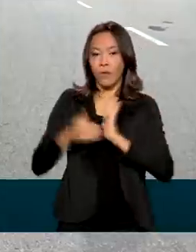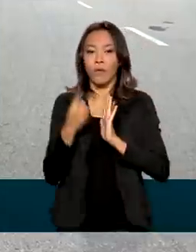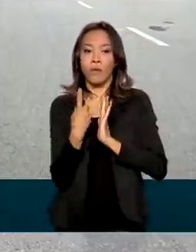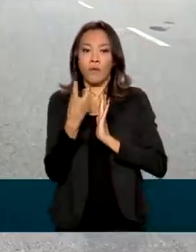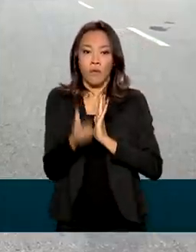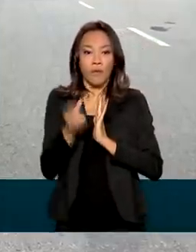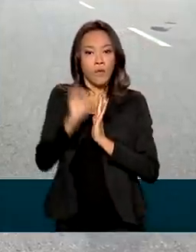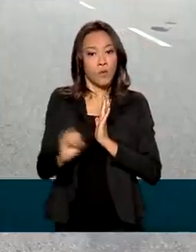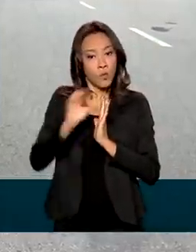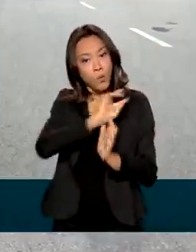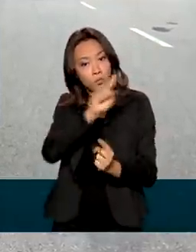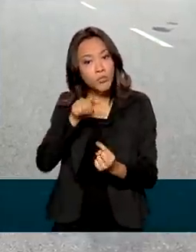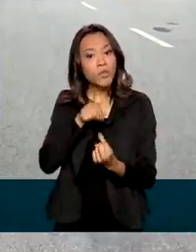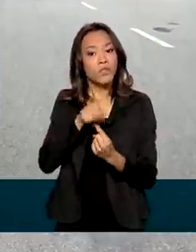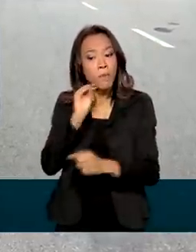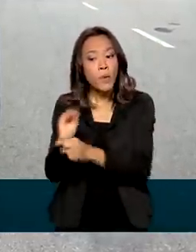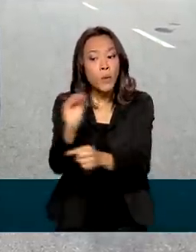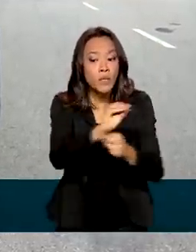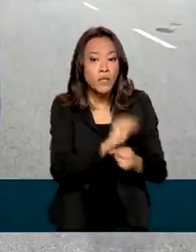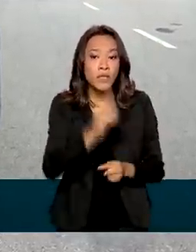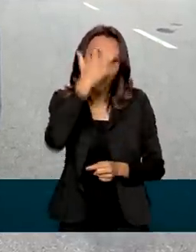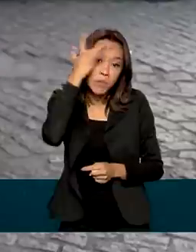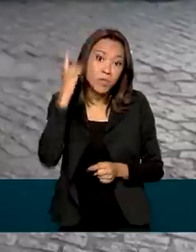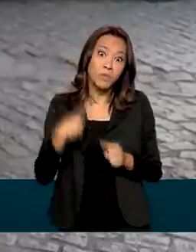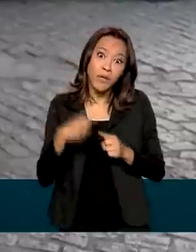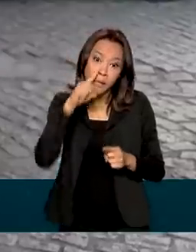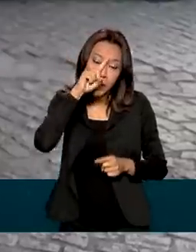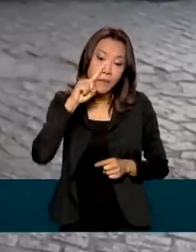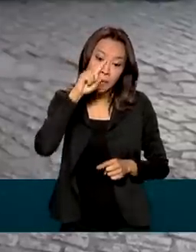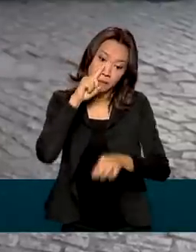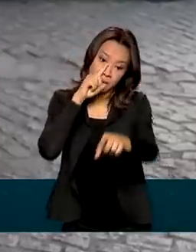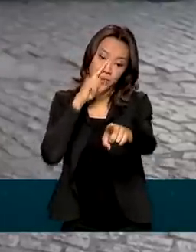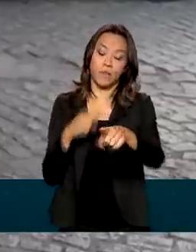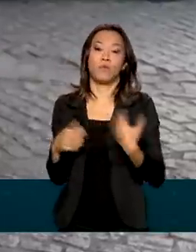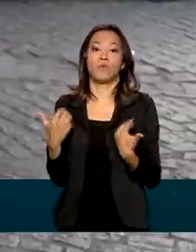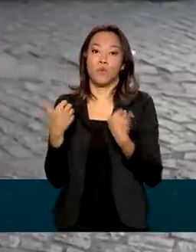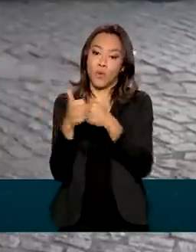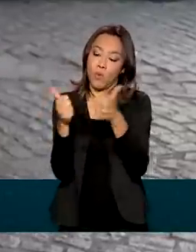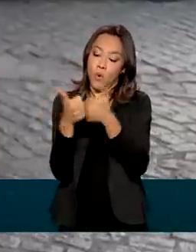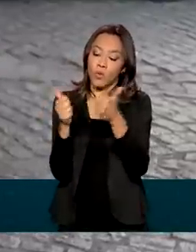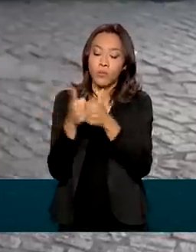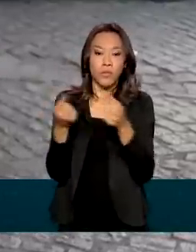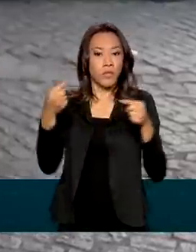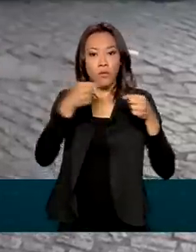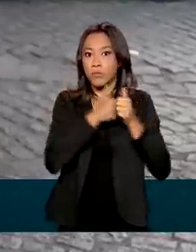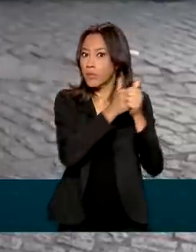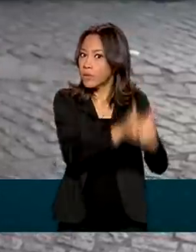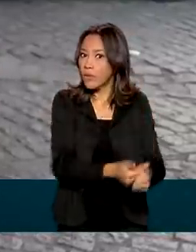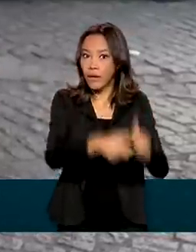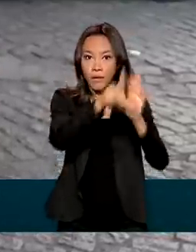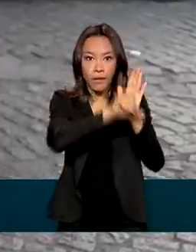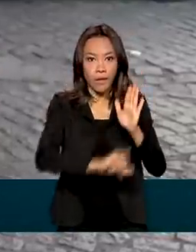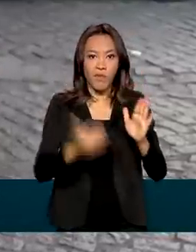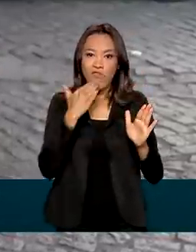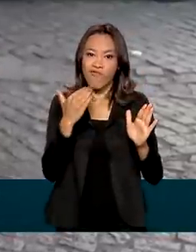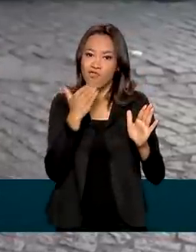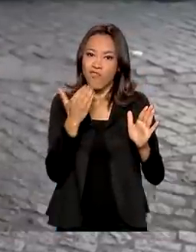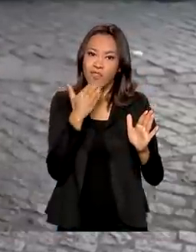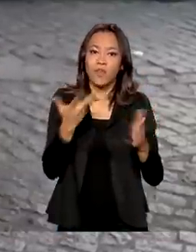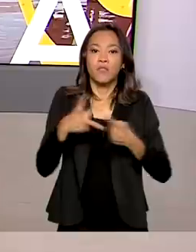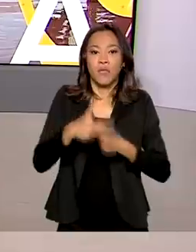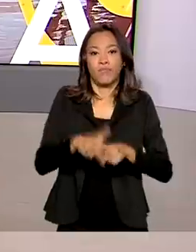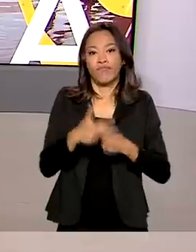proteger a população, já que uma série de riscos está ligada ao transporte não autorizado, veículos precários e sem